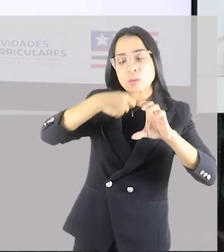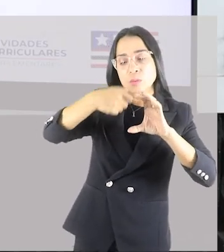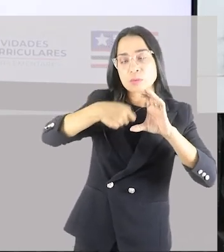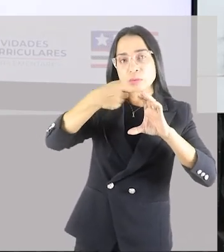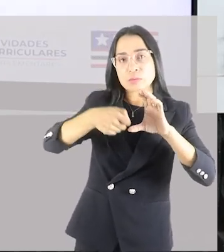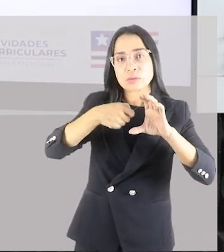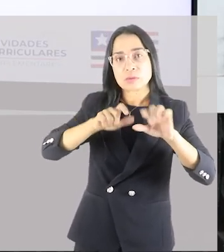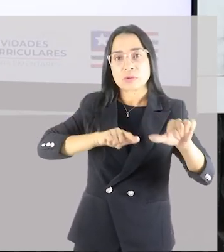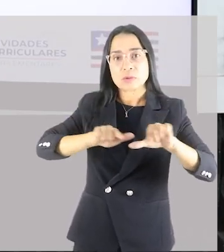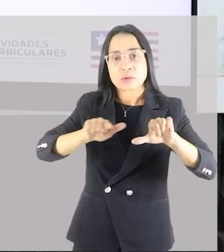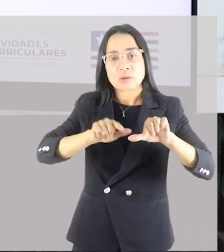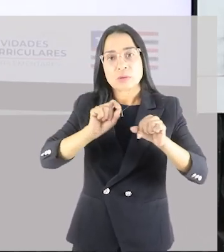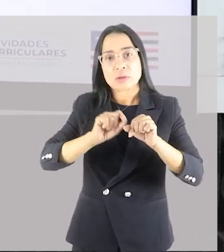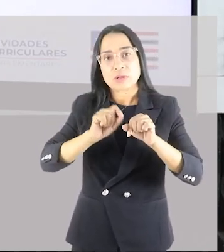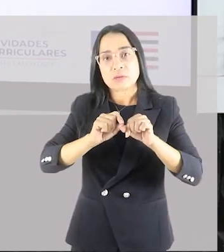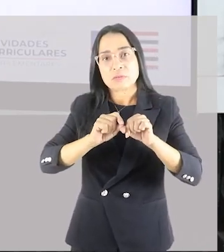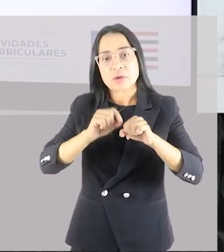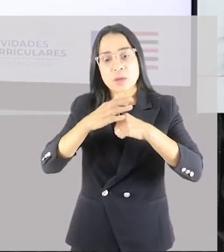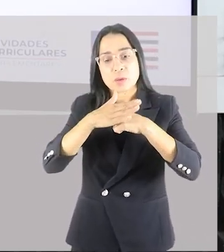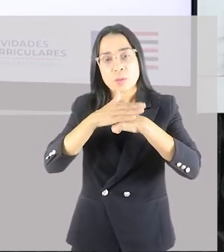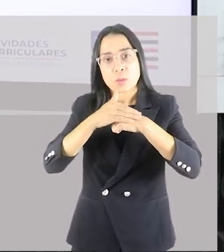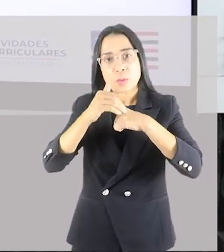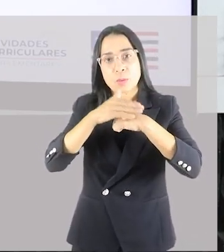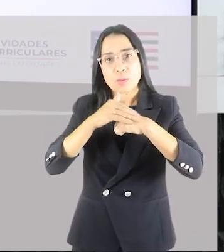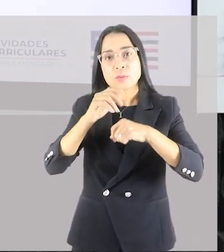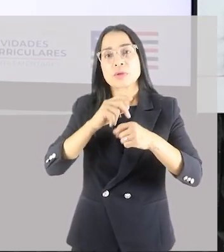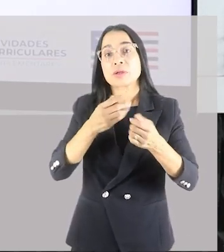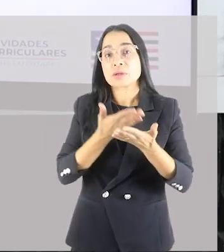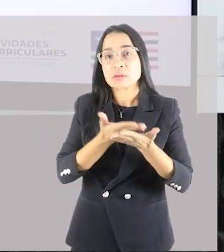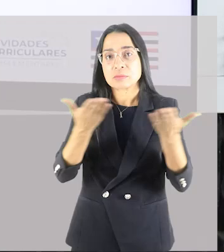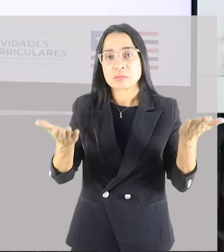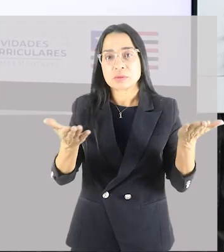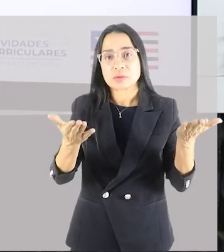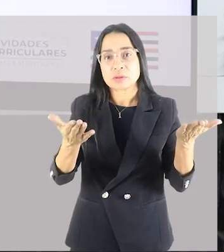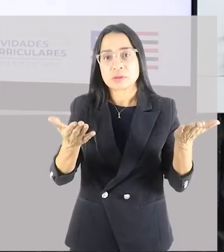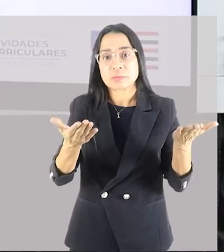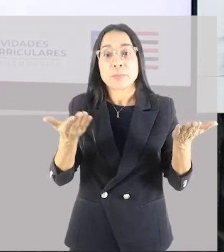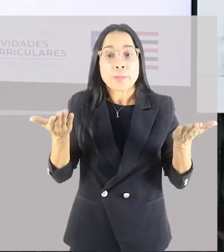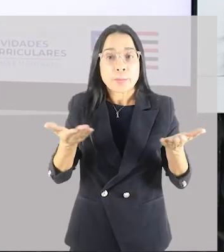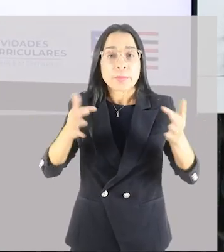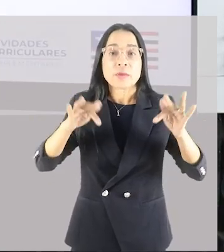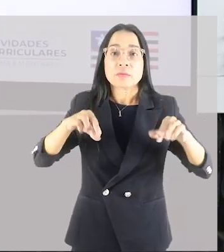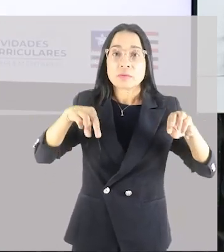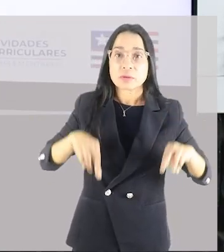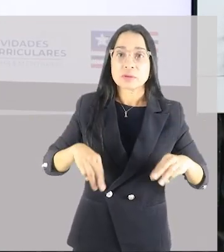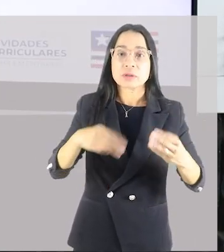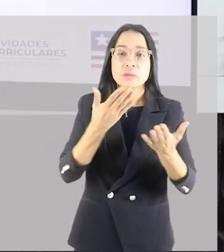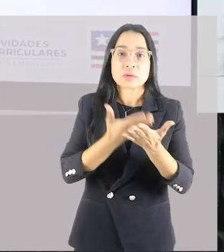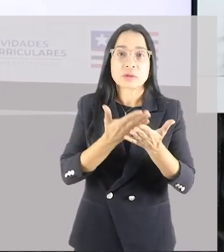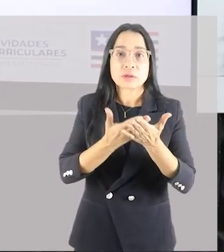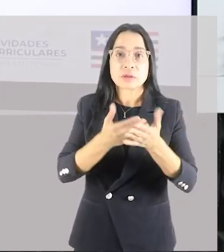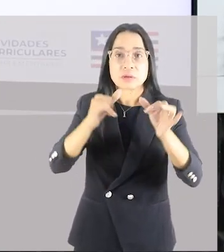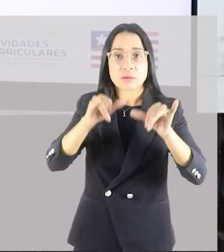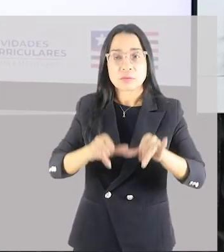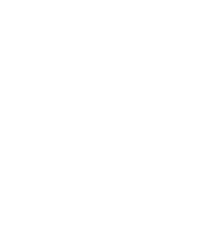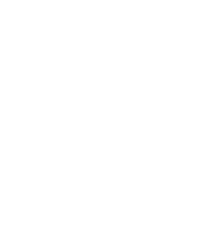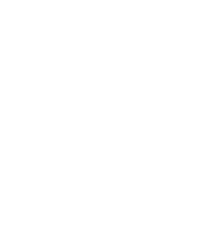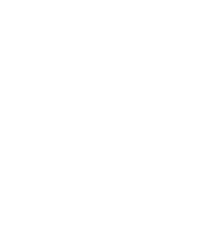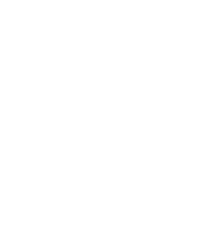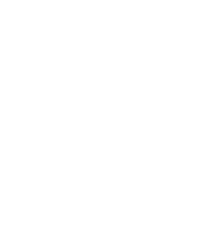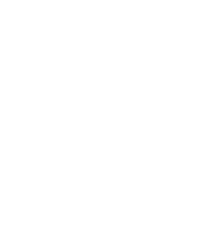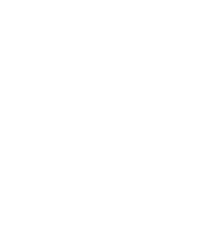Esse trabalho é feito com todo carinho para vocês. Com isso a gente finaliza mais uma aula. Fiquem com Deus e até a próxima.